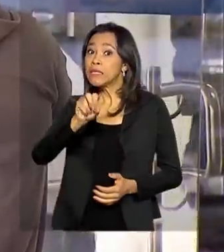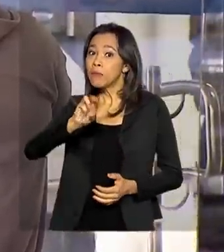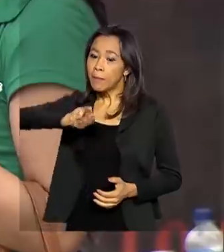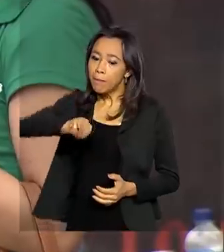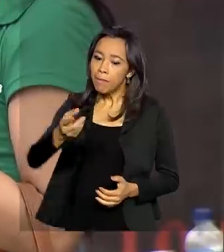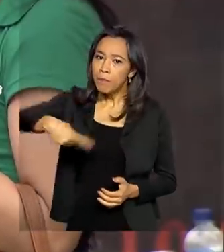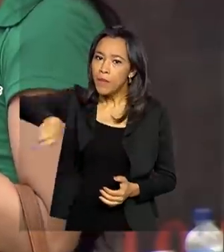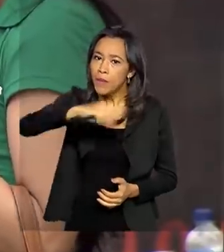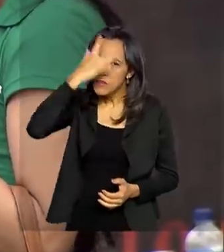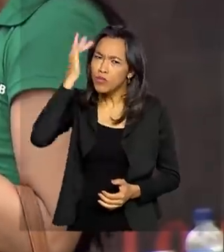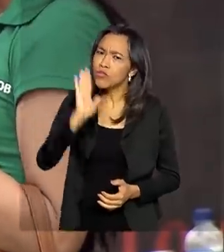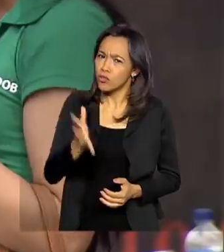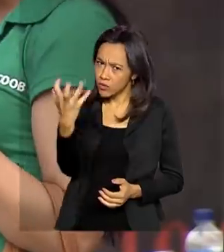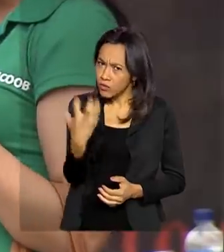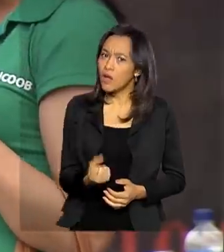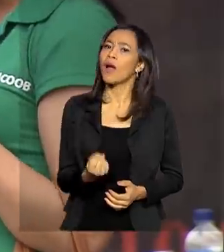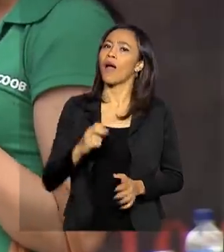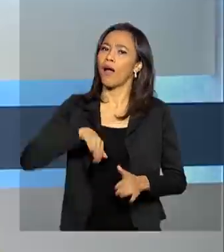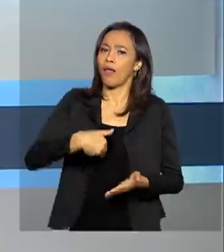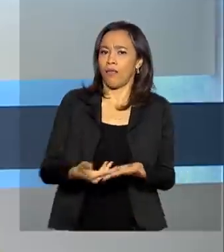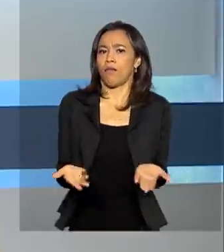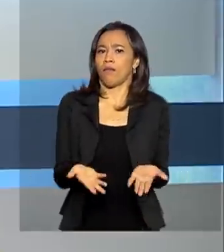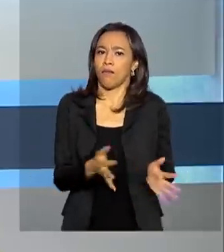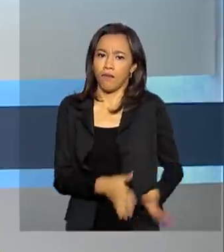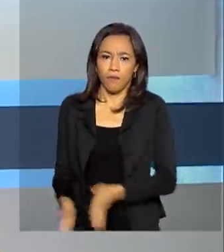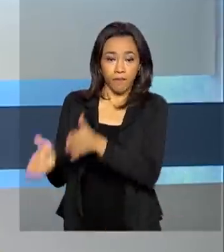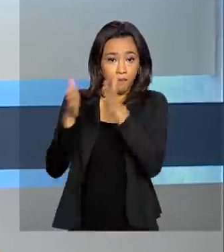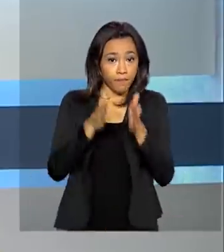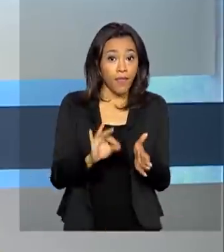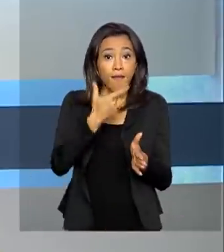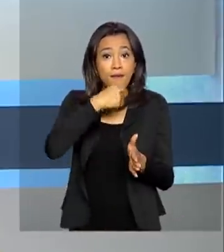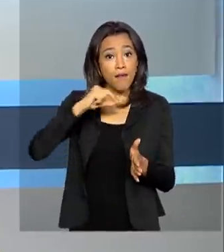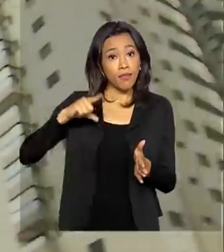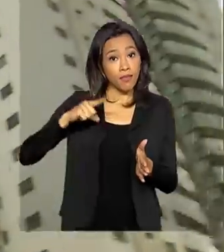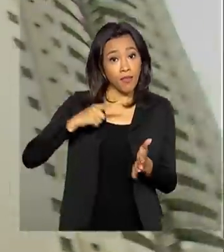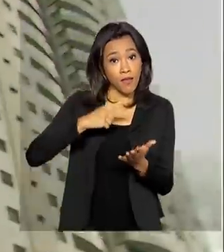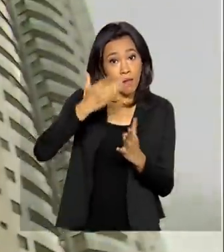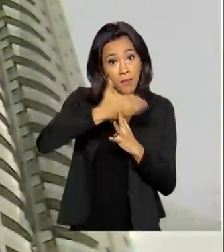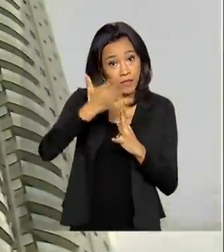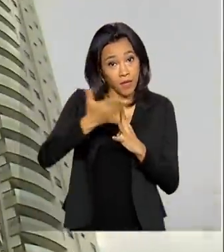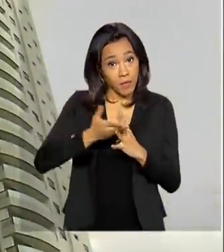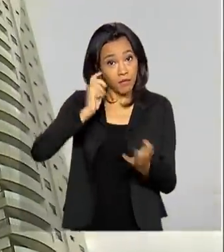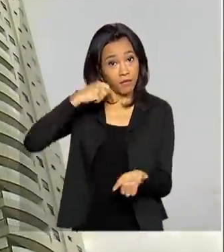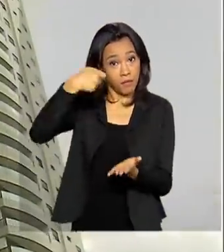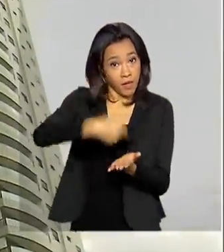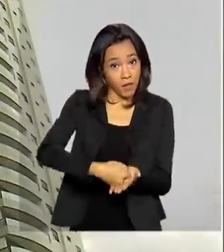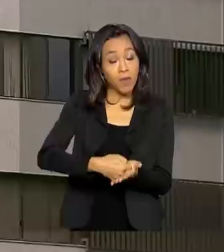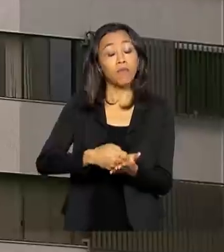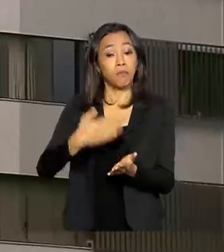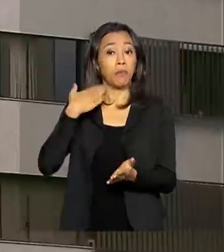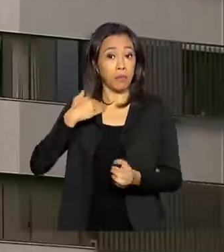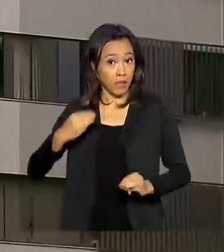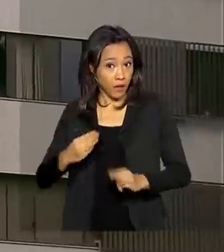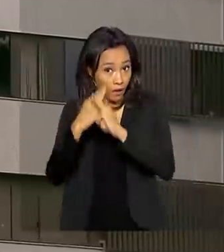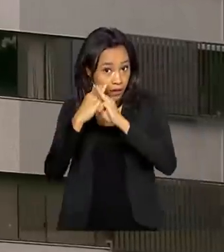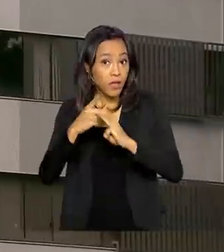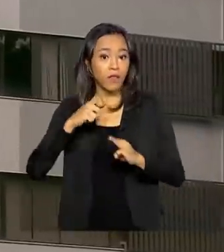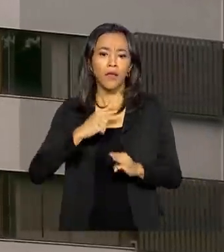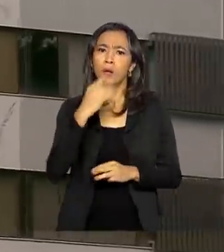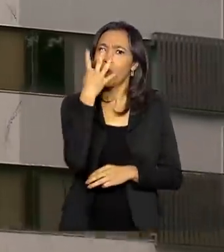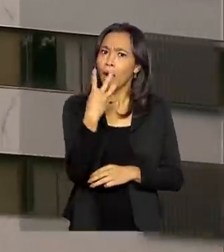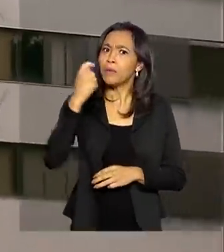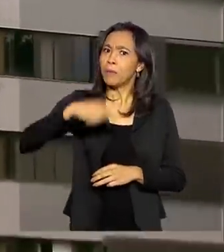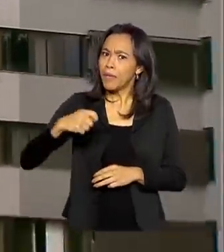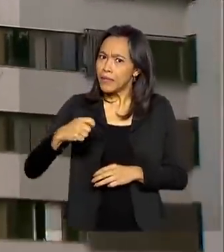brasileiros já receberam o benefício até agora. Quem tem financiamento da casa própria pela Caixa vai ter quatro meses